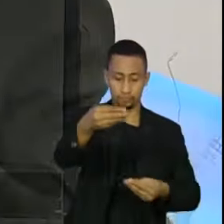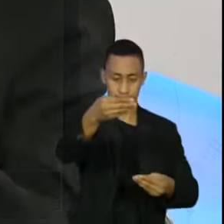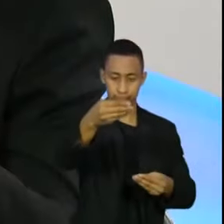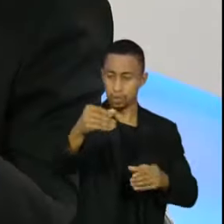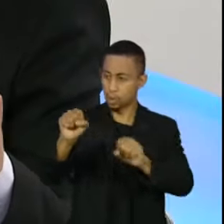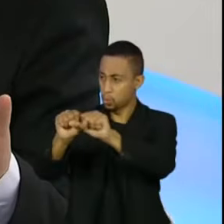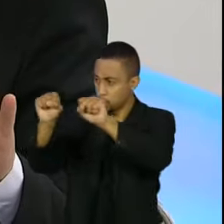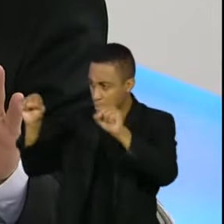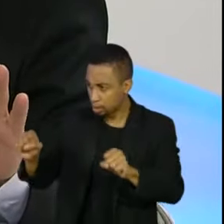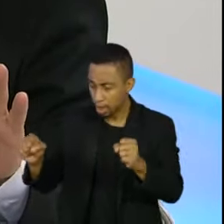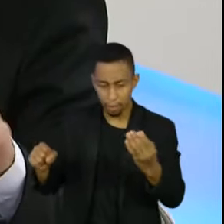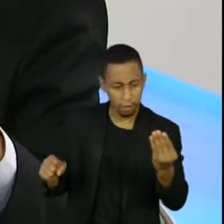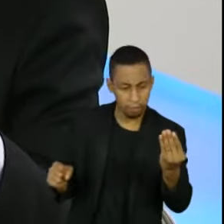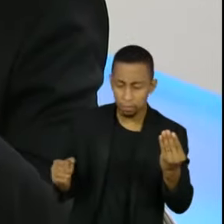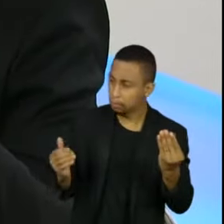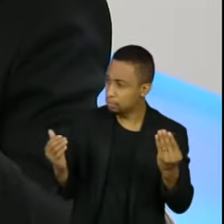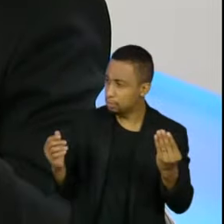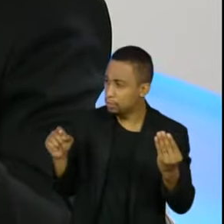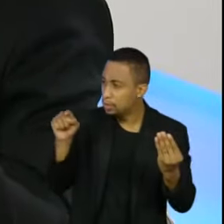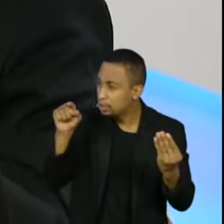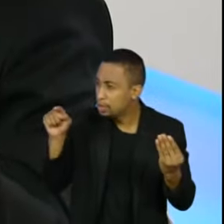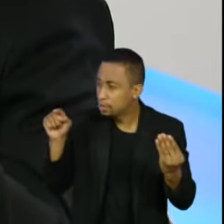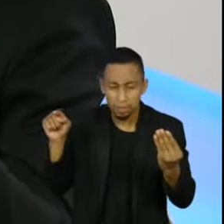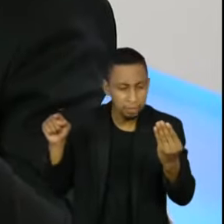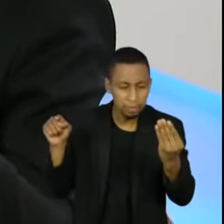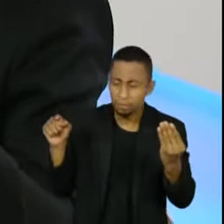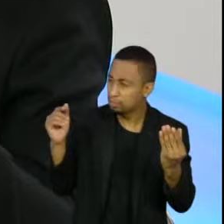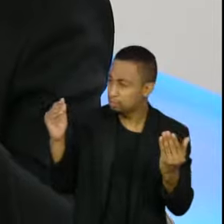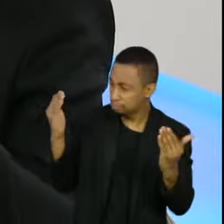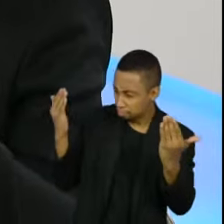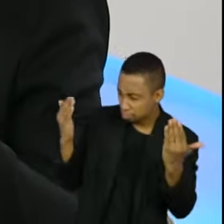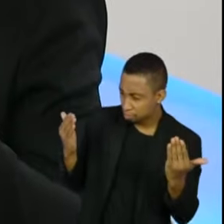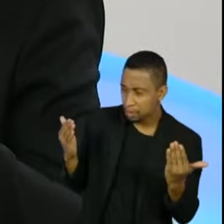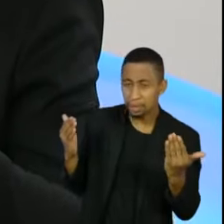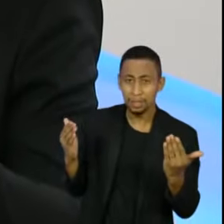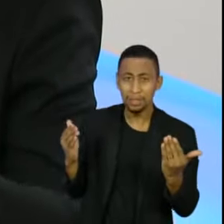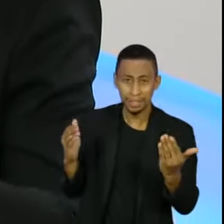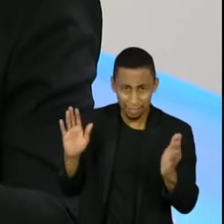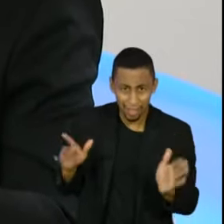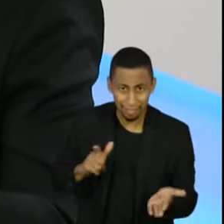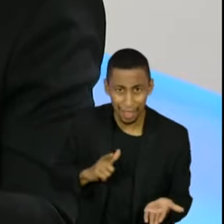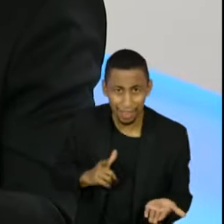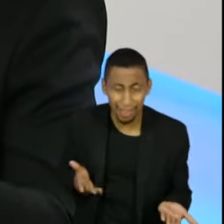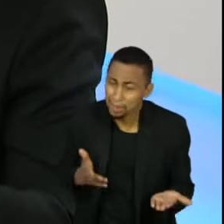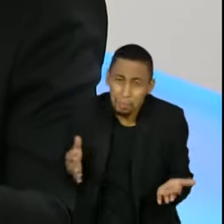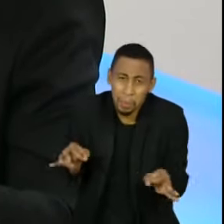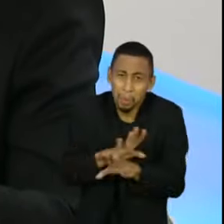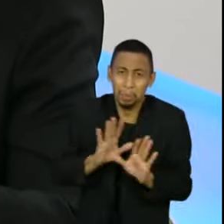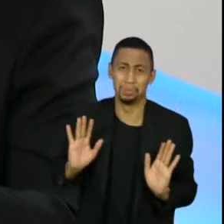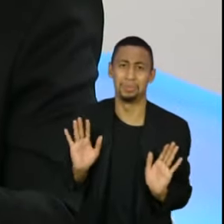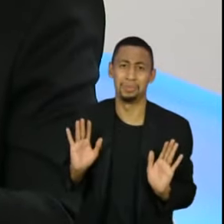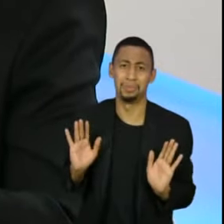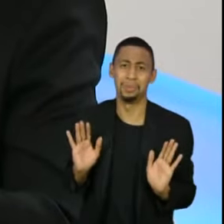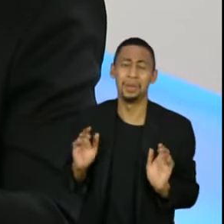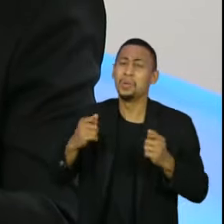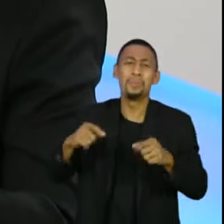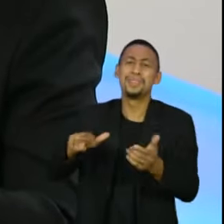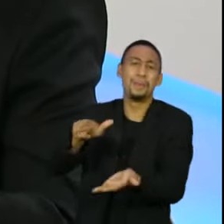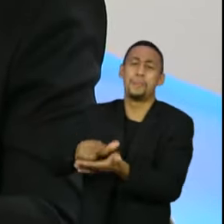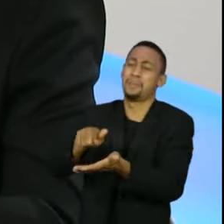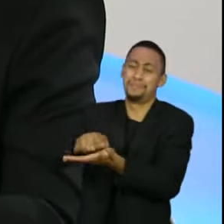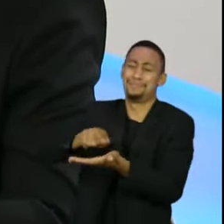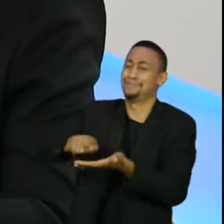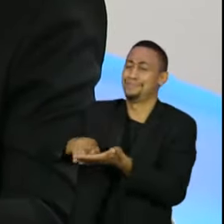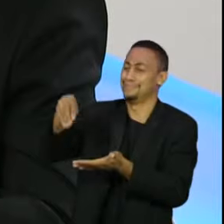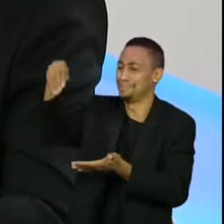isso existe, está prejudicado agora. Existe, vamos ouvir. boletim de urna. Sinceramente, não sei, porque eu não desci esse detalhe, porque eu confio no sistema eleitoral. Mas